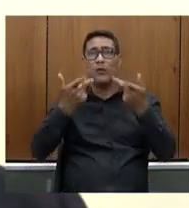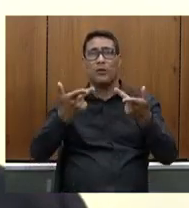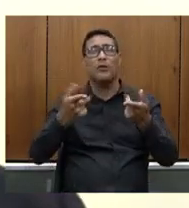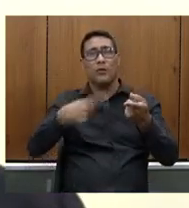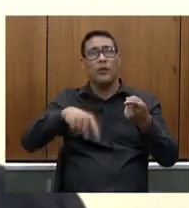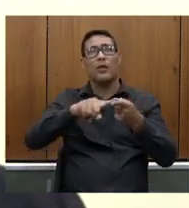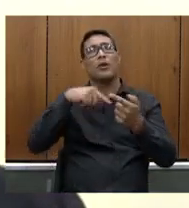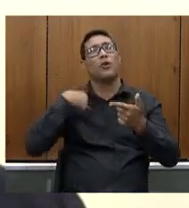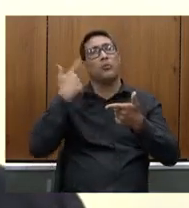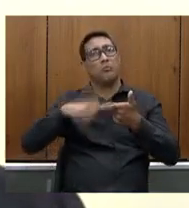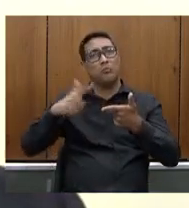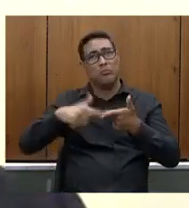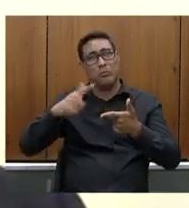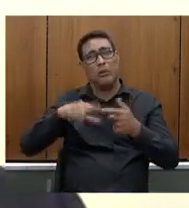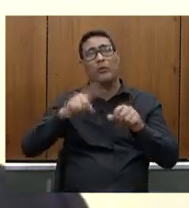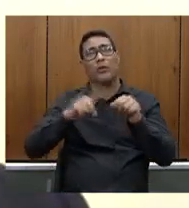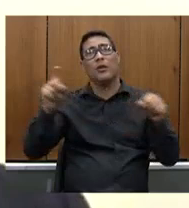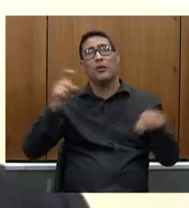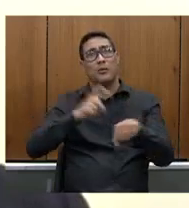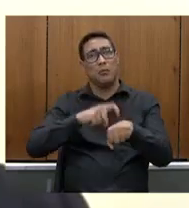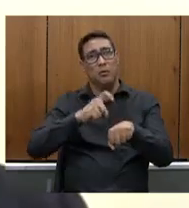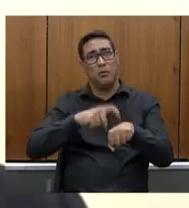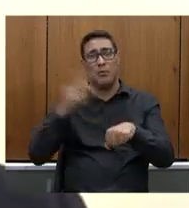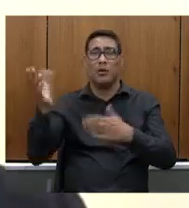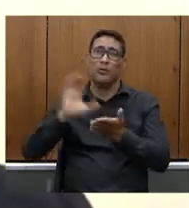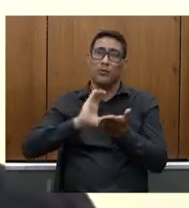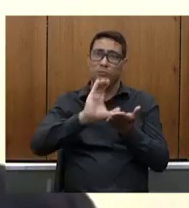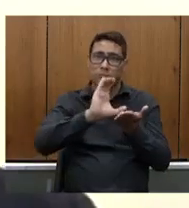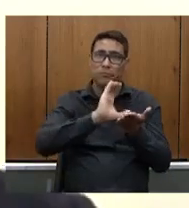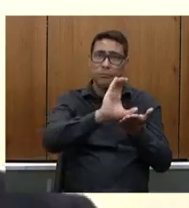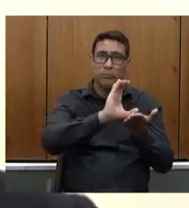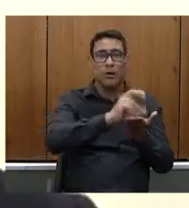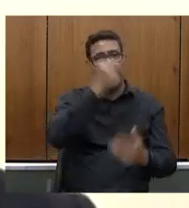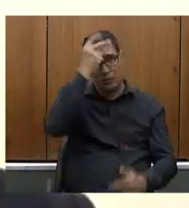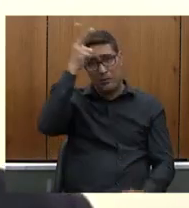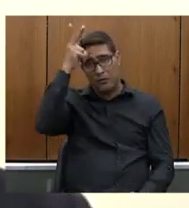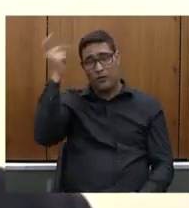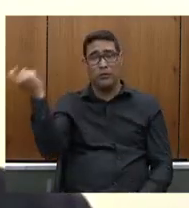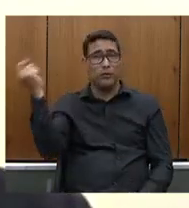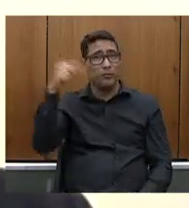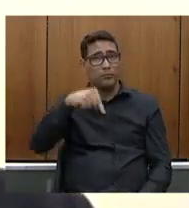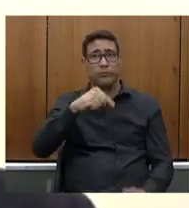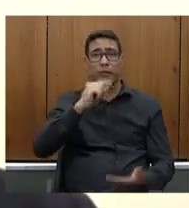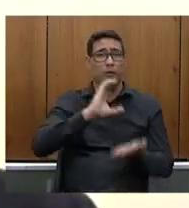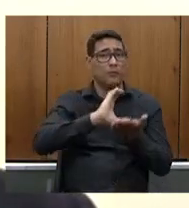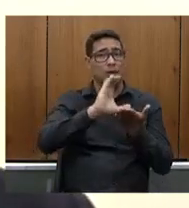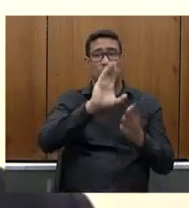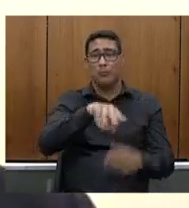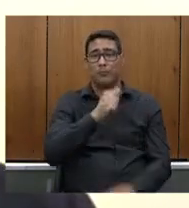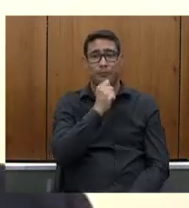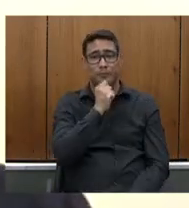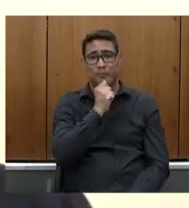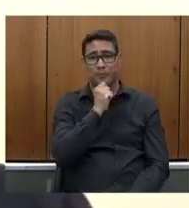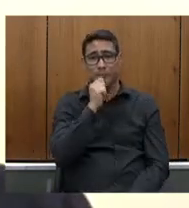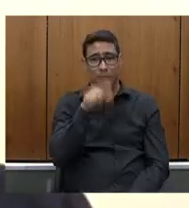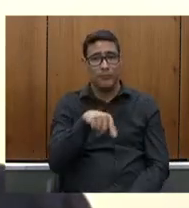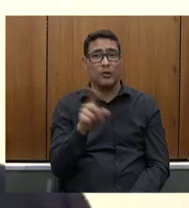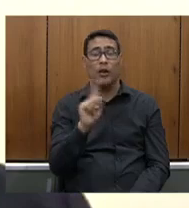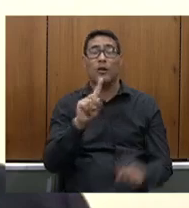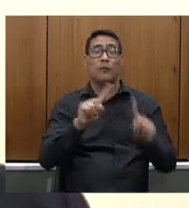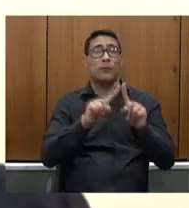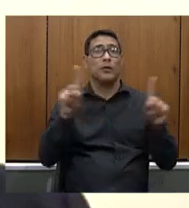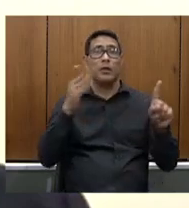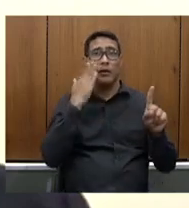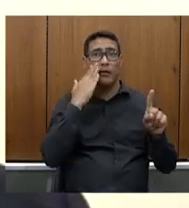muito grave inclusive nesse momento com repasse de recursos da prefeitura de Belo Horizonte mas a gente sabe que o